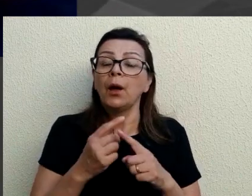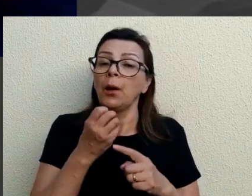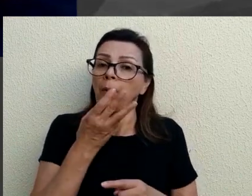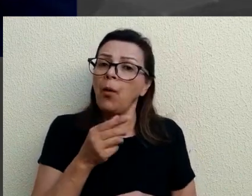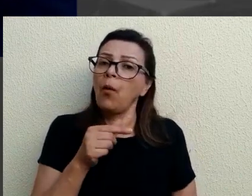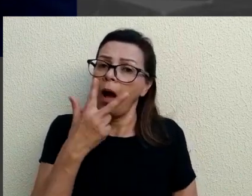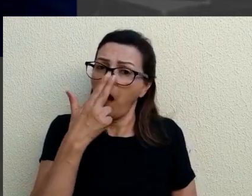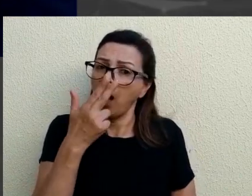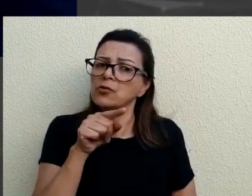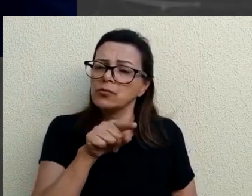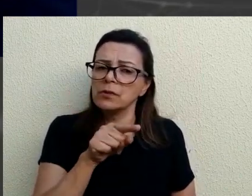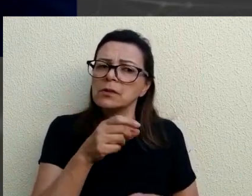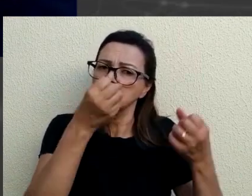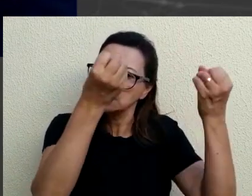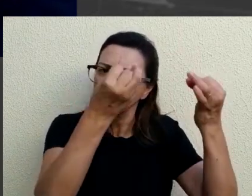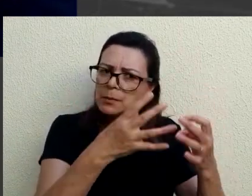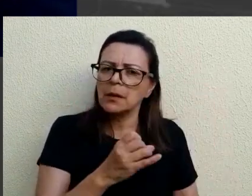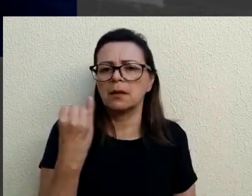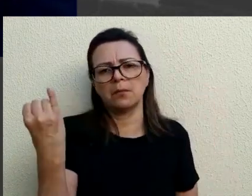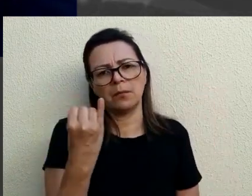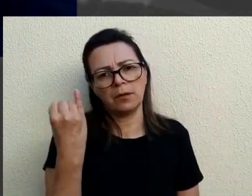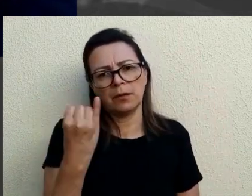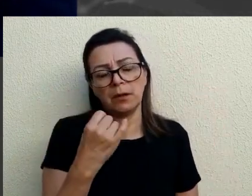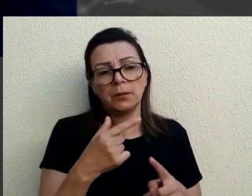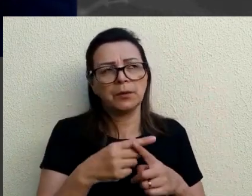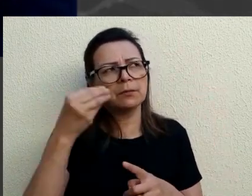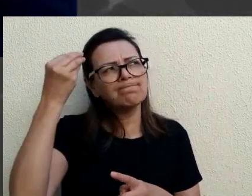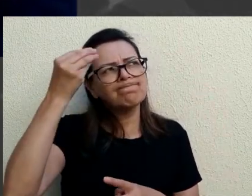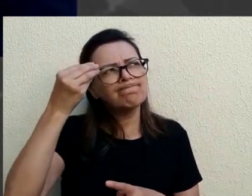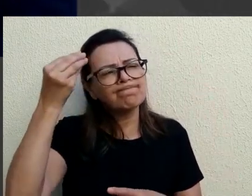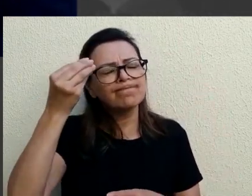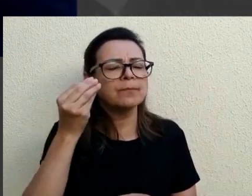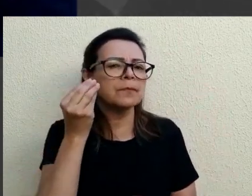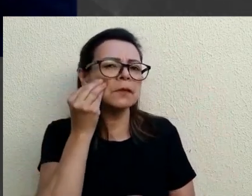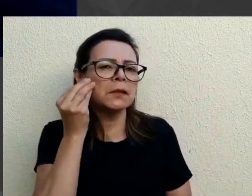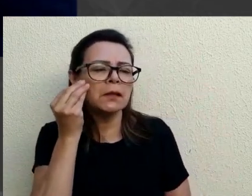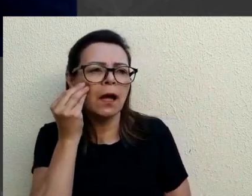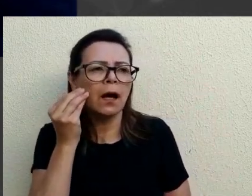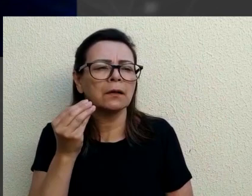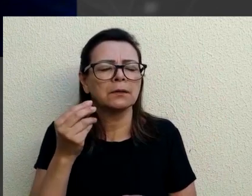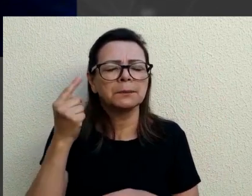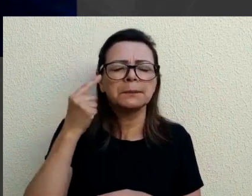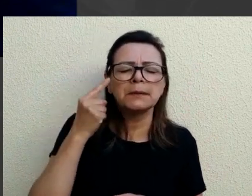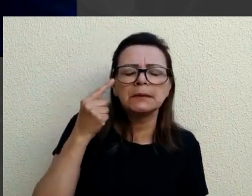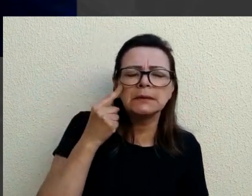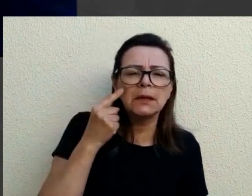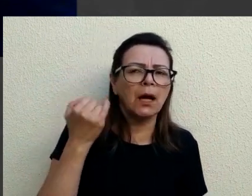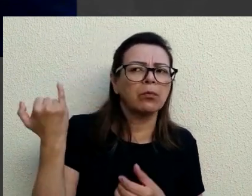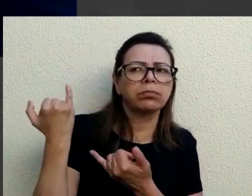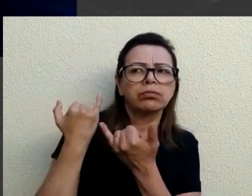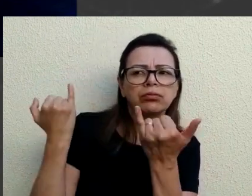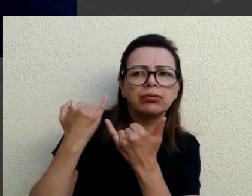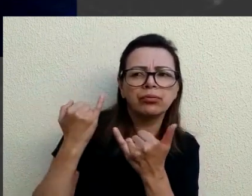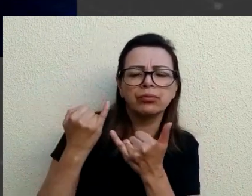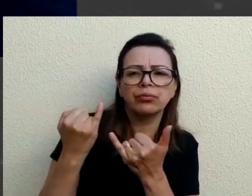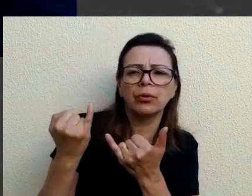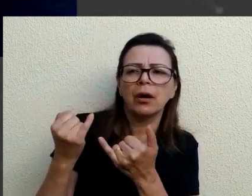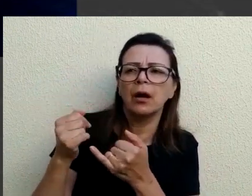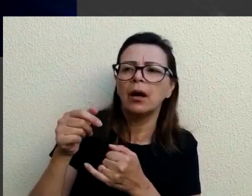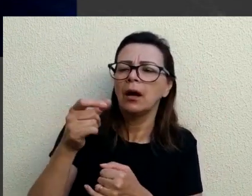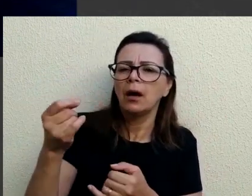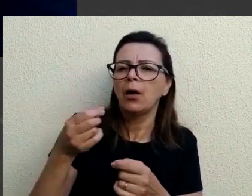Eu acho que isso que você coloca é muito importante, professora, e é uma reflexão que a gente tem tentado fazer aqui, ouvindo